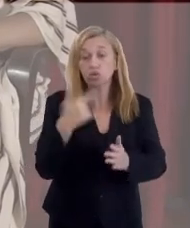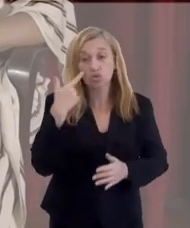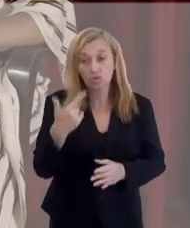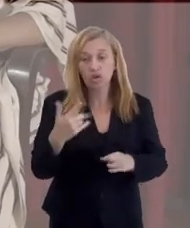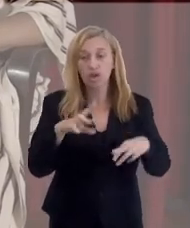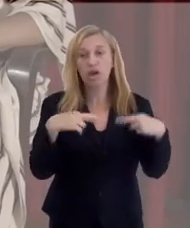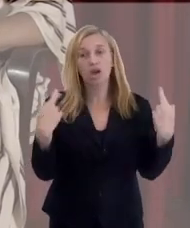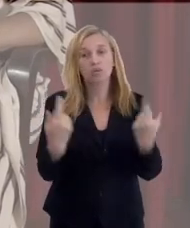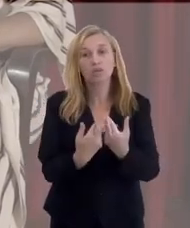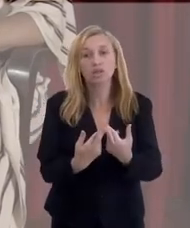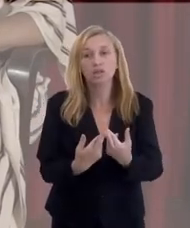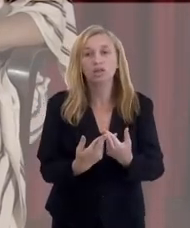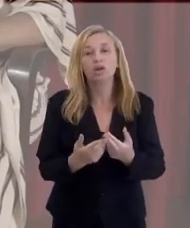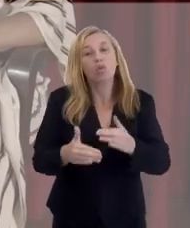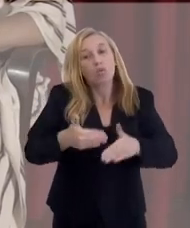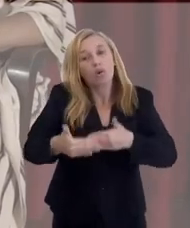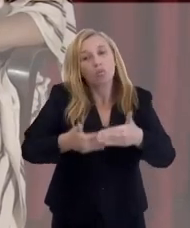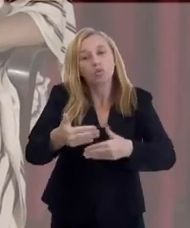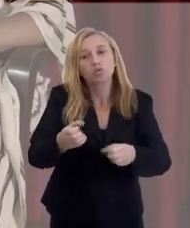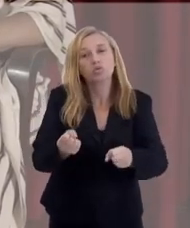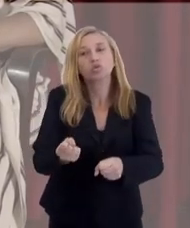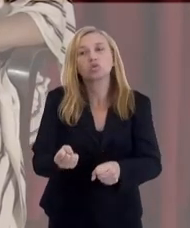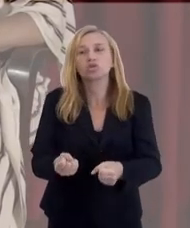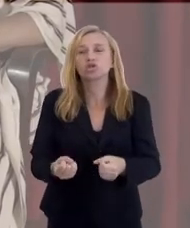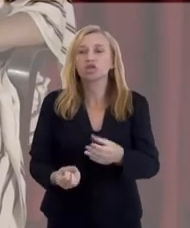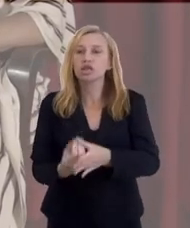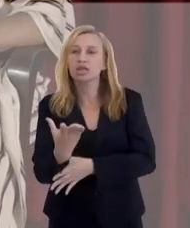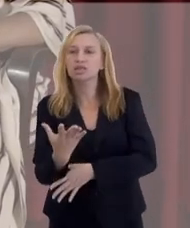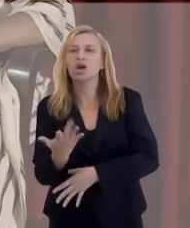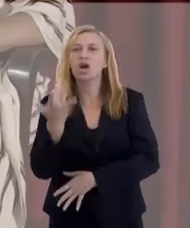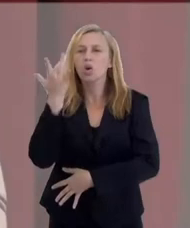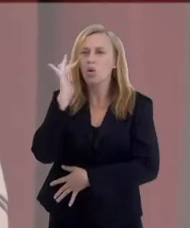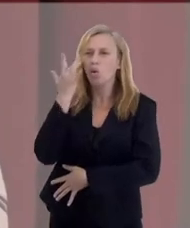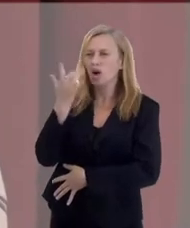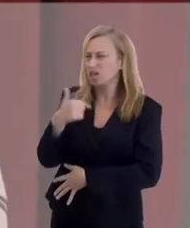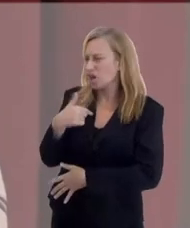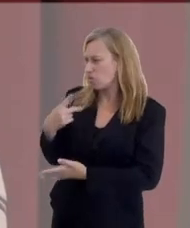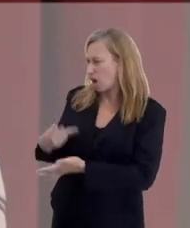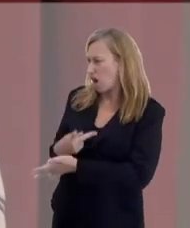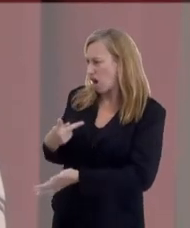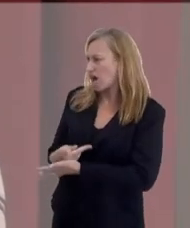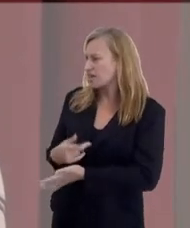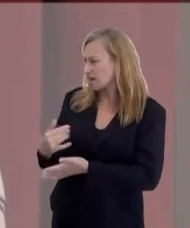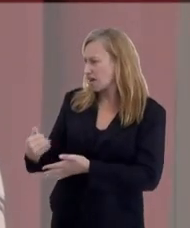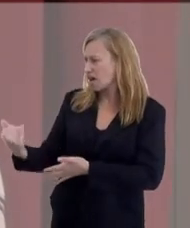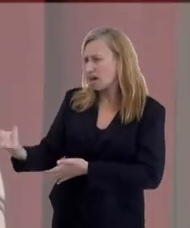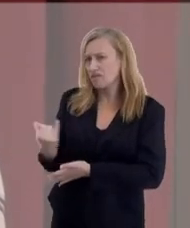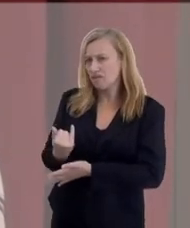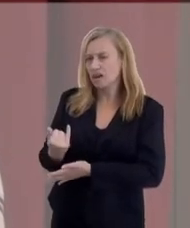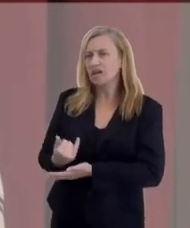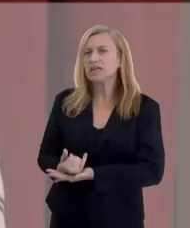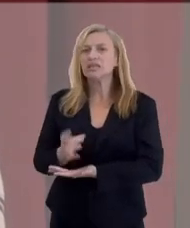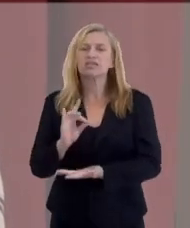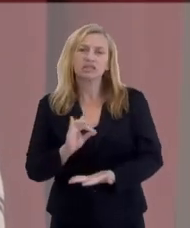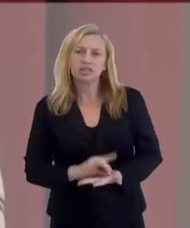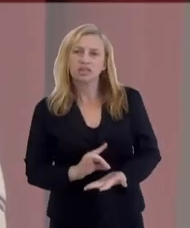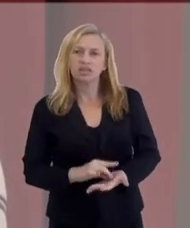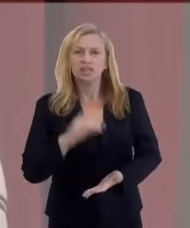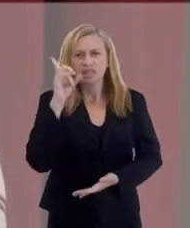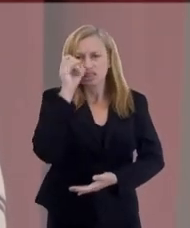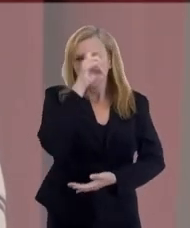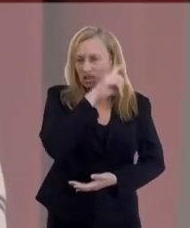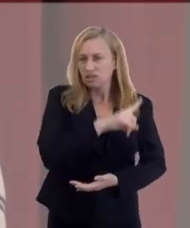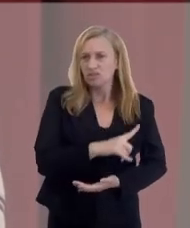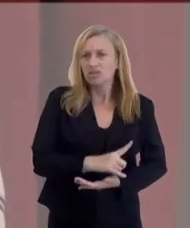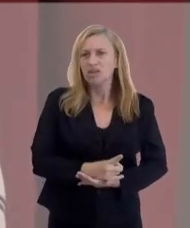Mas é assim, é um caminho, como eu disse, de construção. O que eu acho, se eu estiver errado, me corrija, que é realmente